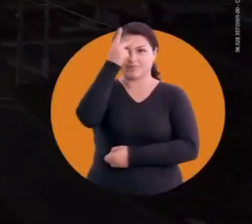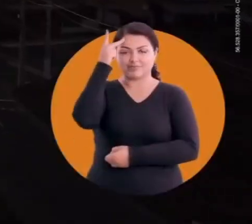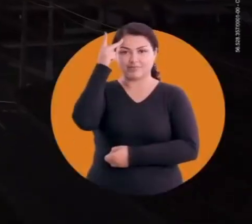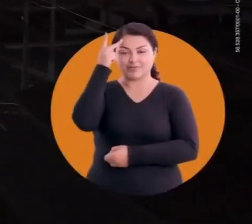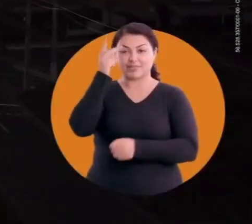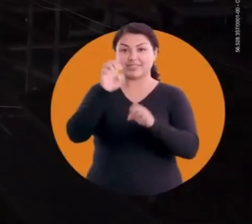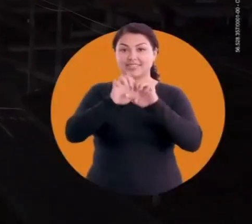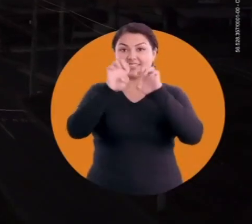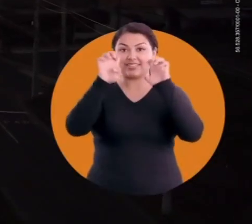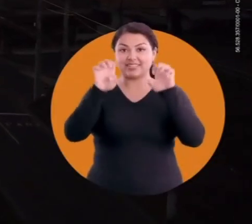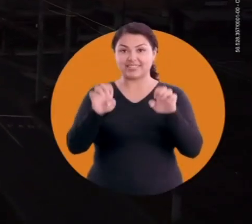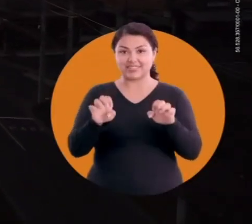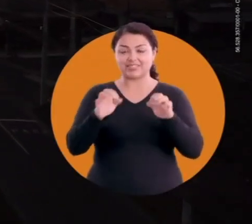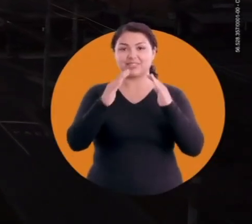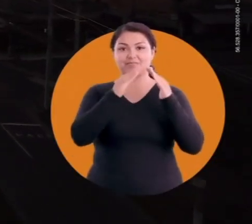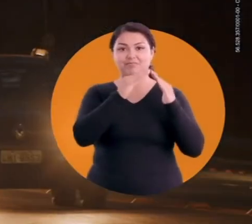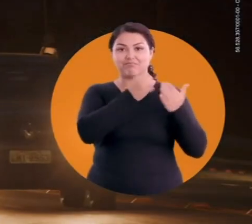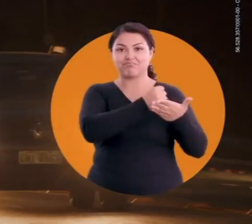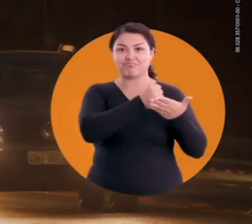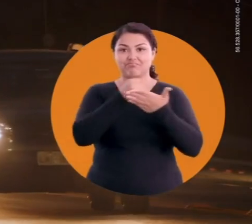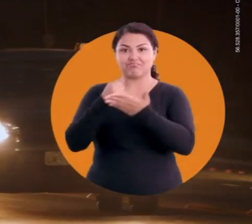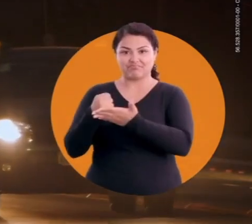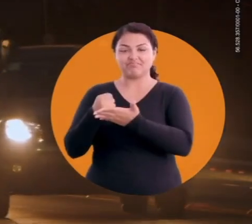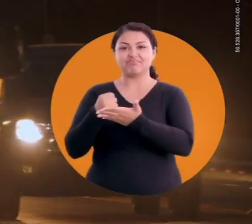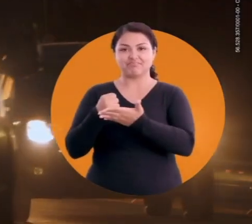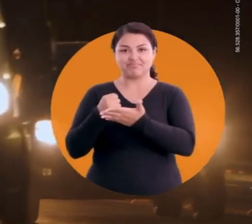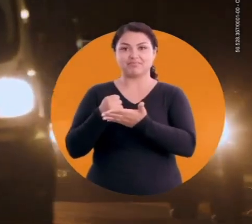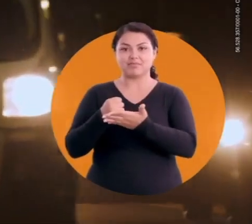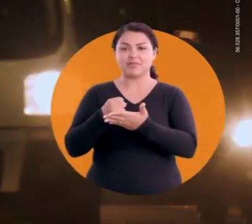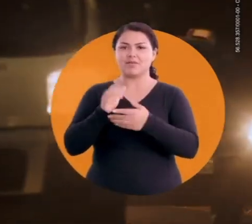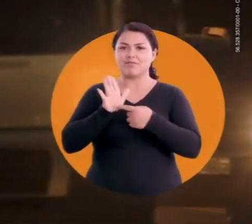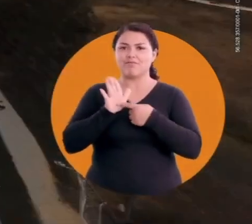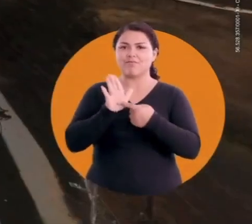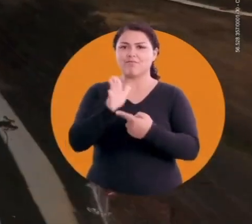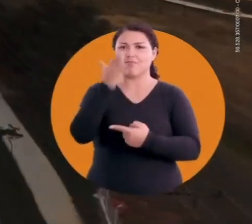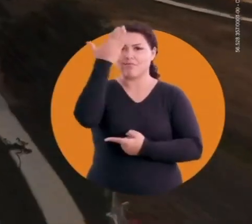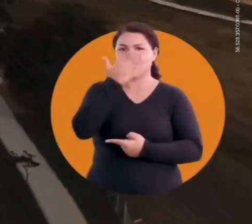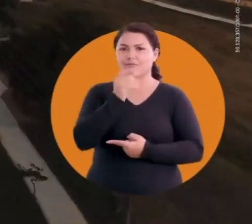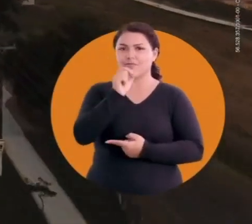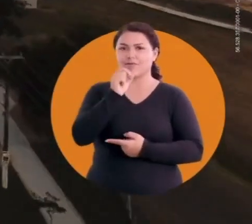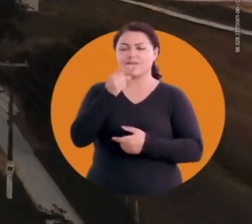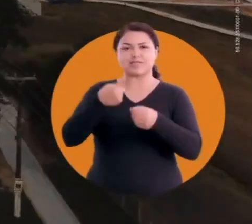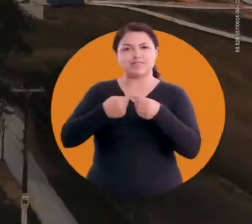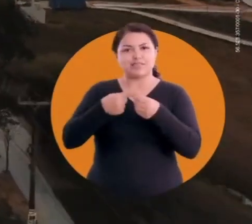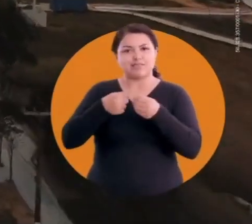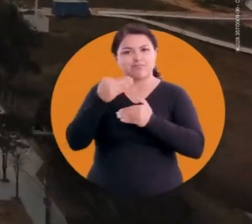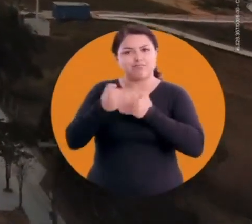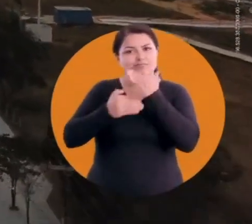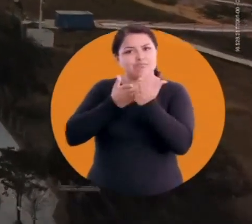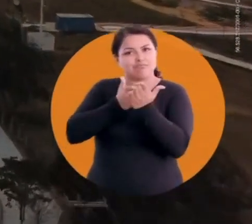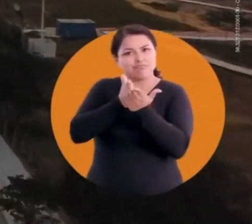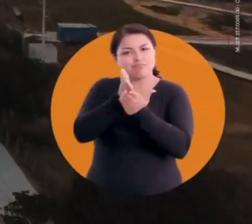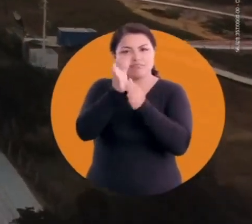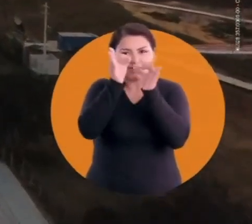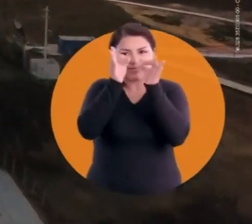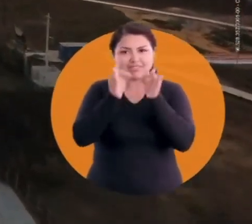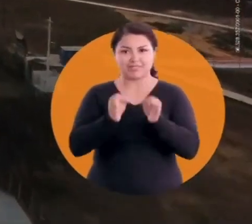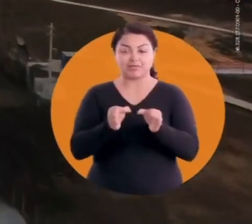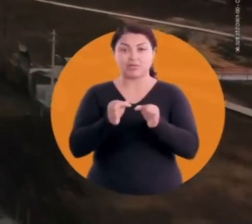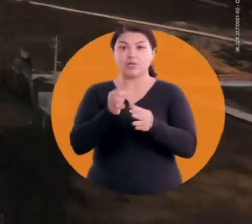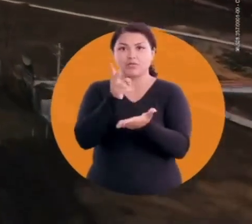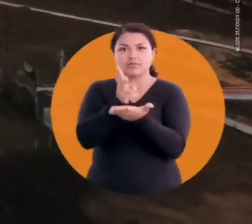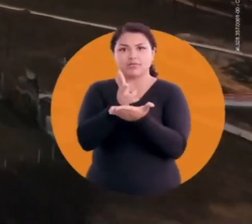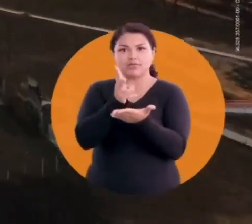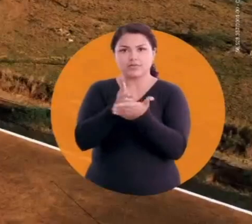na categoria de Infraestrutura e Mobilidade Urbana Sinal de que a cidade avança no rumo certo Para